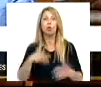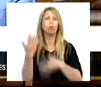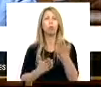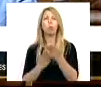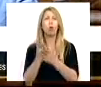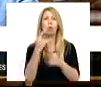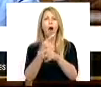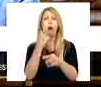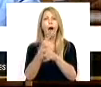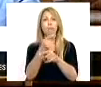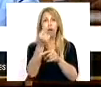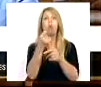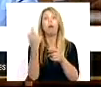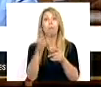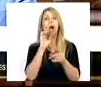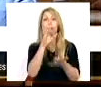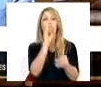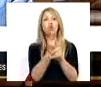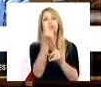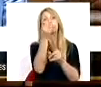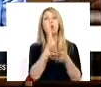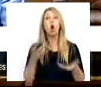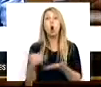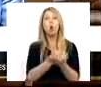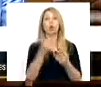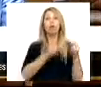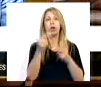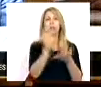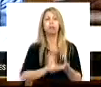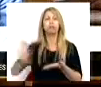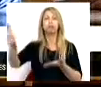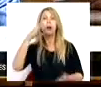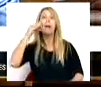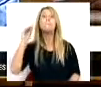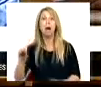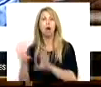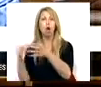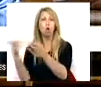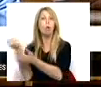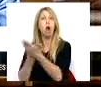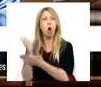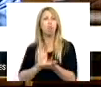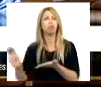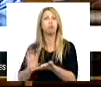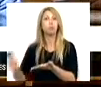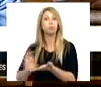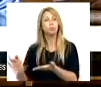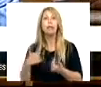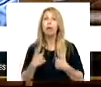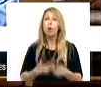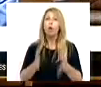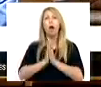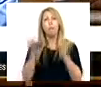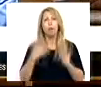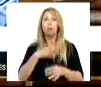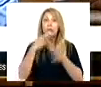canalizados para a banca e para os grandes grupos económicos. Deixo aqui um exemplo. Certamente que todos nos lembramos